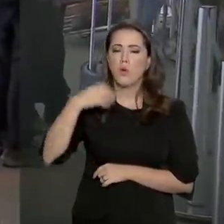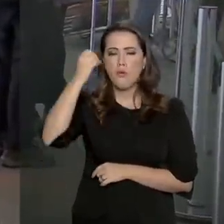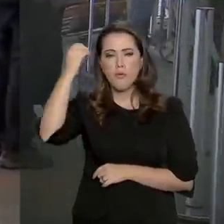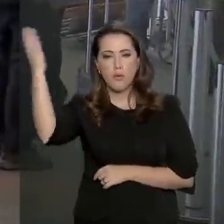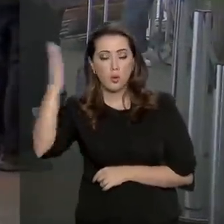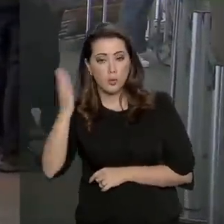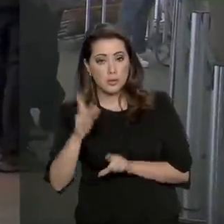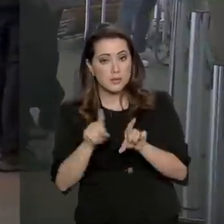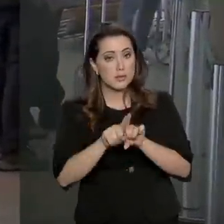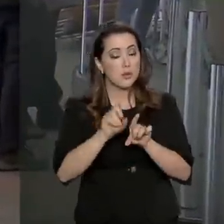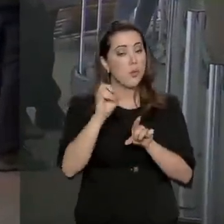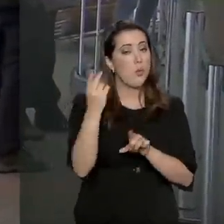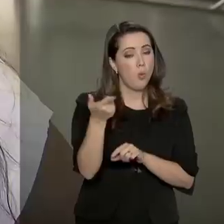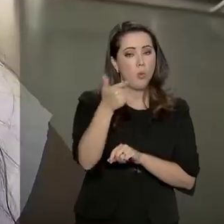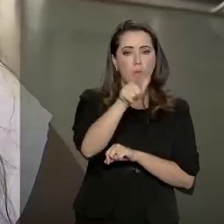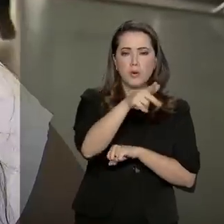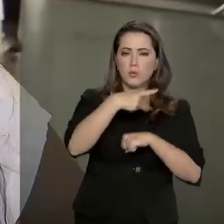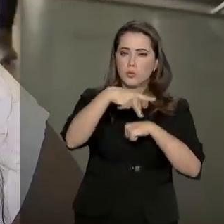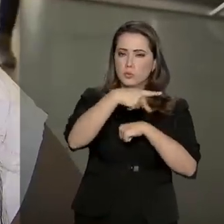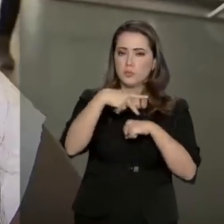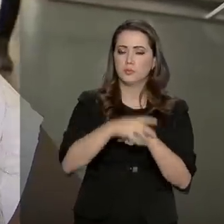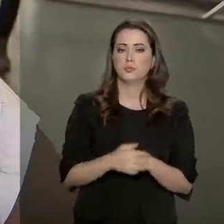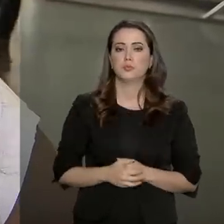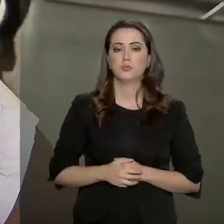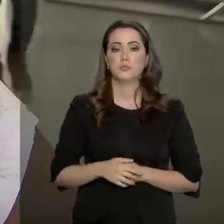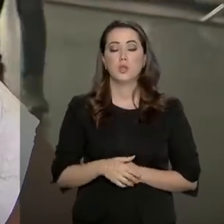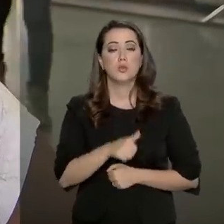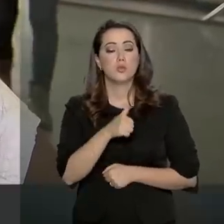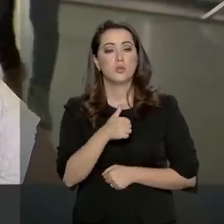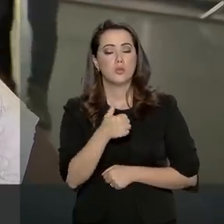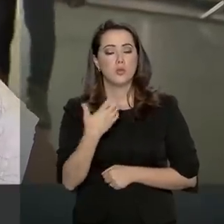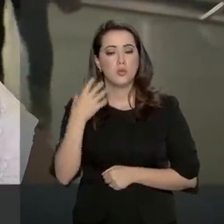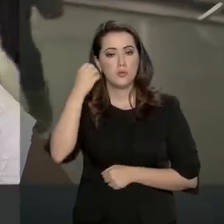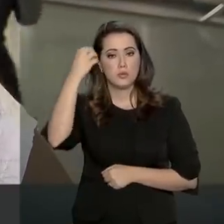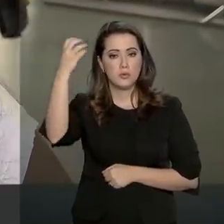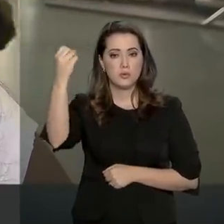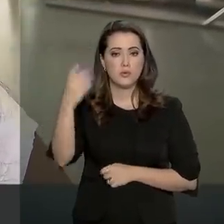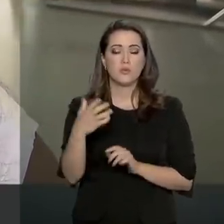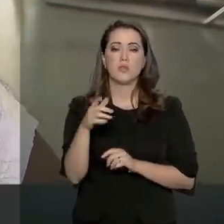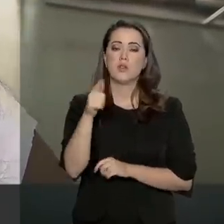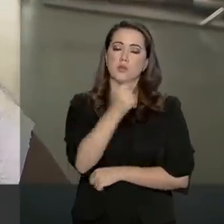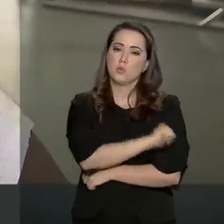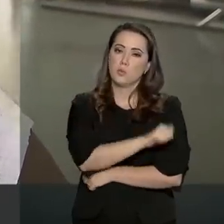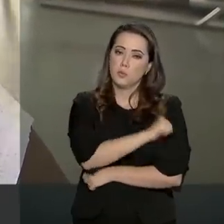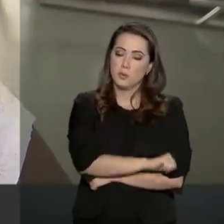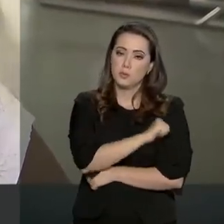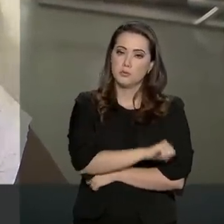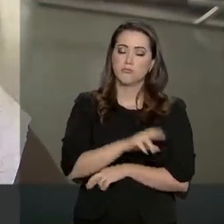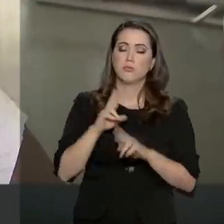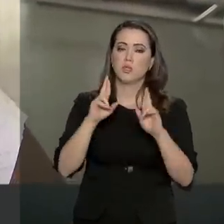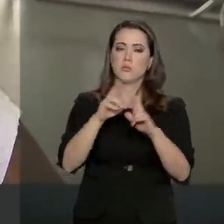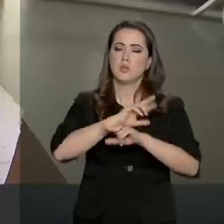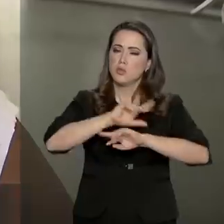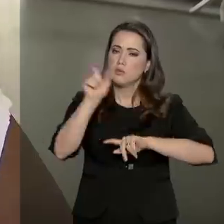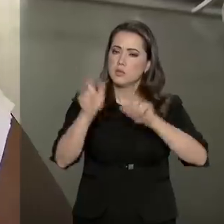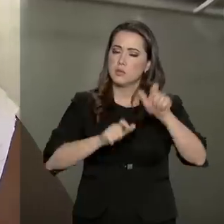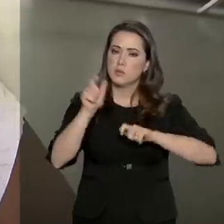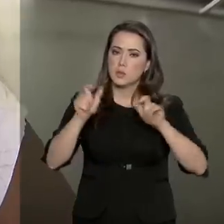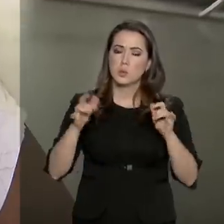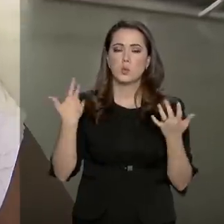nacionais e internacionais. Eu estou indo para o Galeão. A expectativa é de muita gente, muito